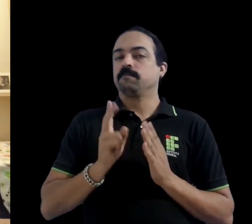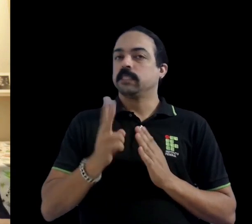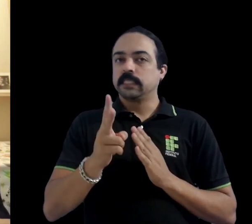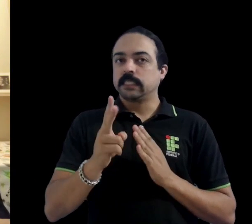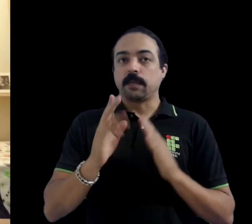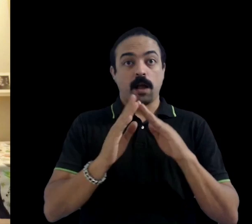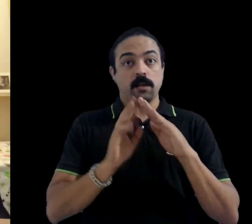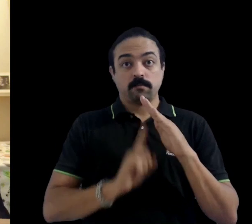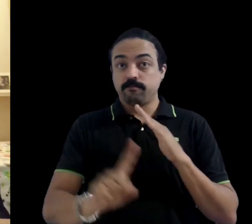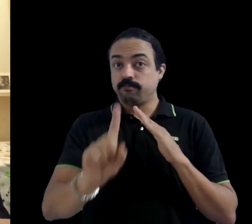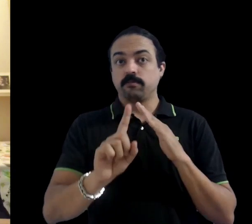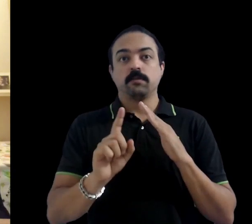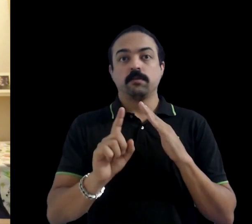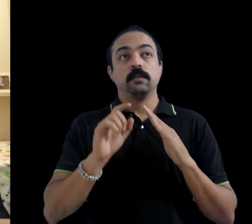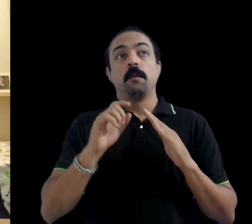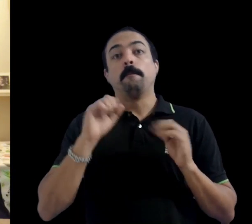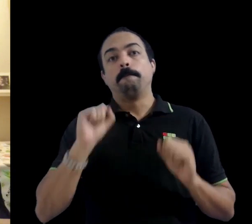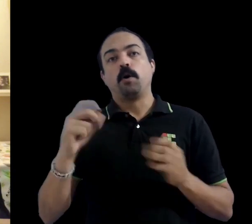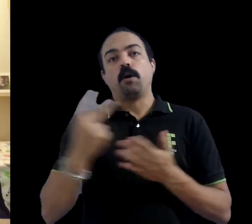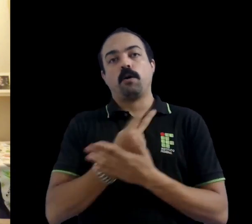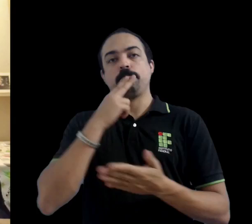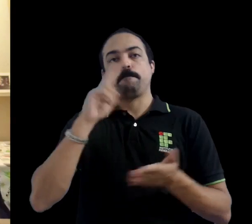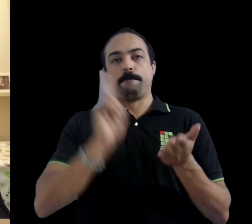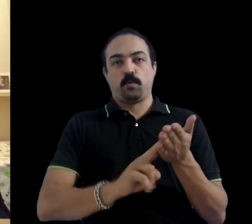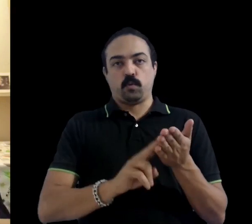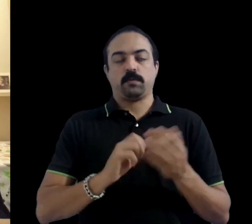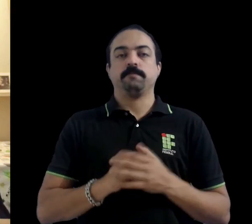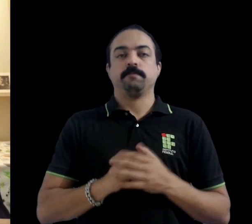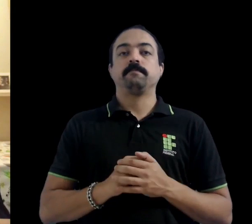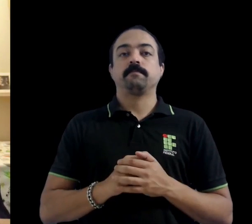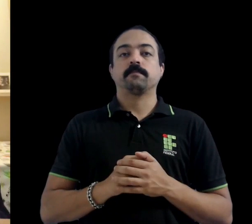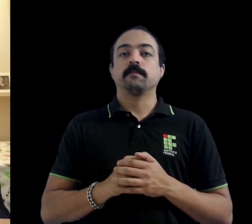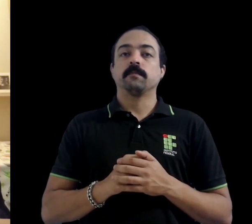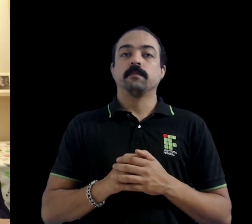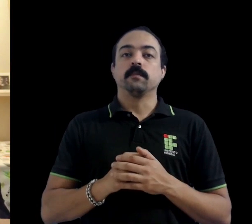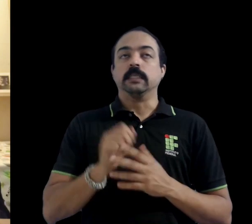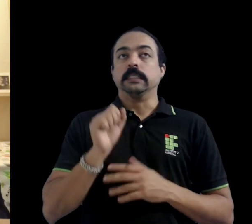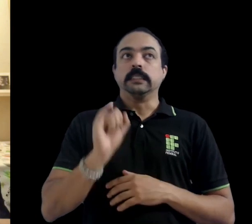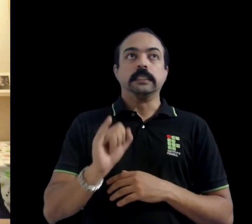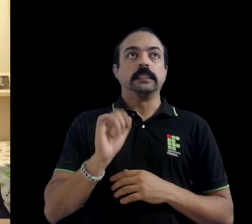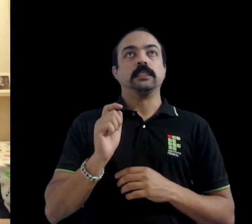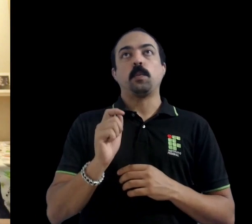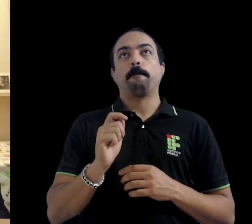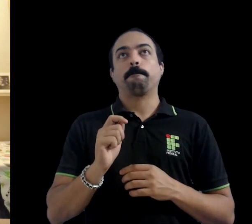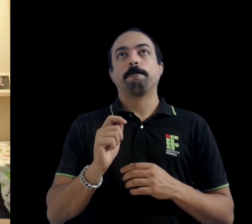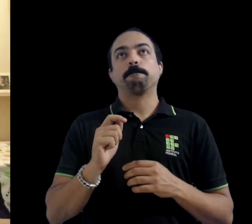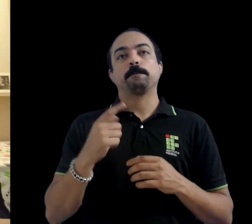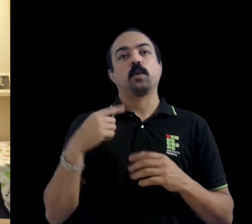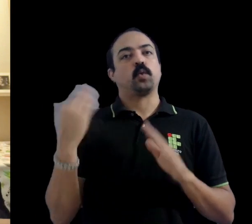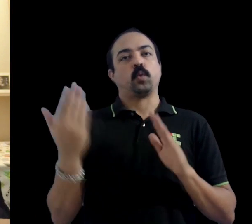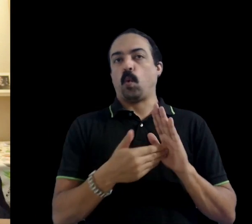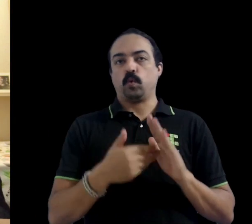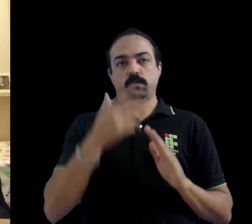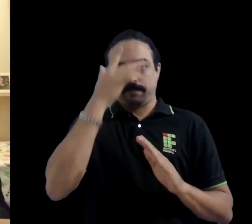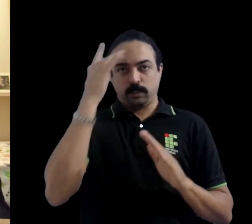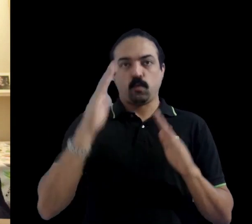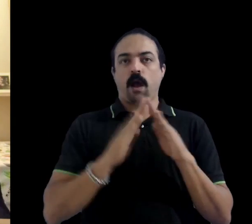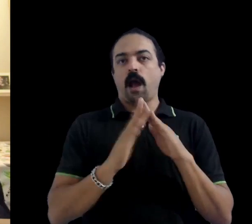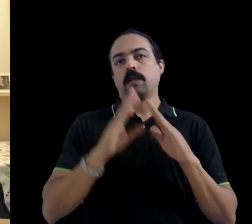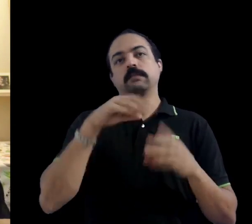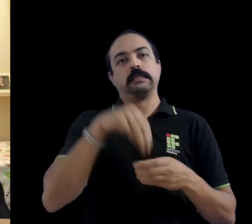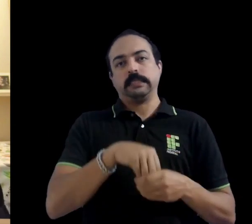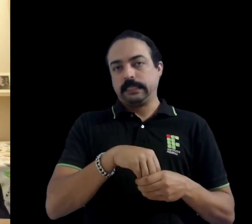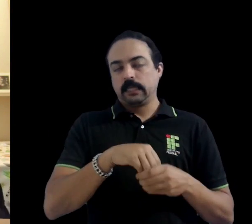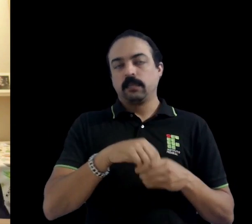peça de identidade toda vida que você for sair, porque senão você pode ser multado. No mais, todo mundo está dentro de